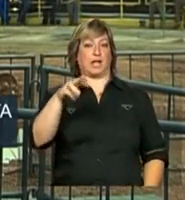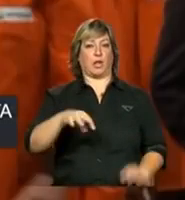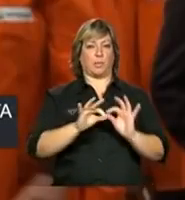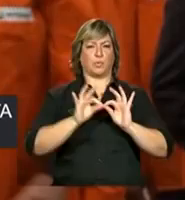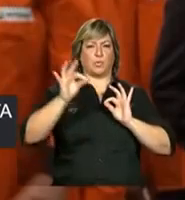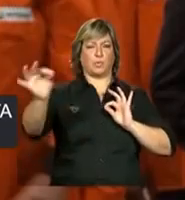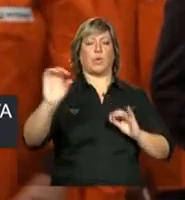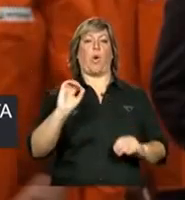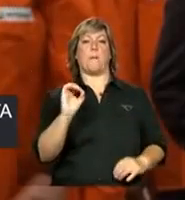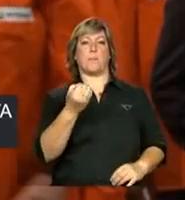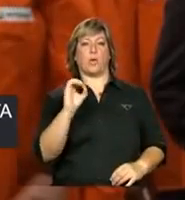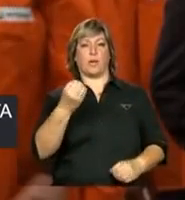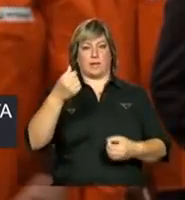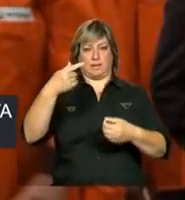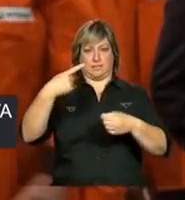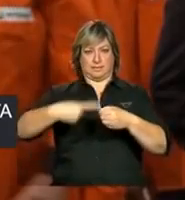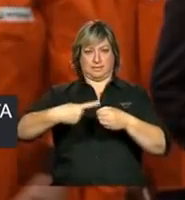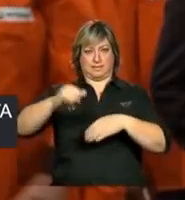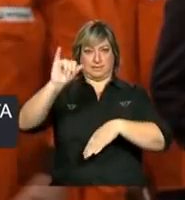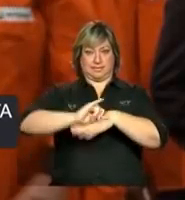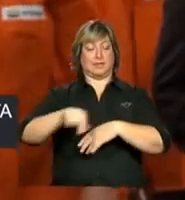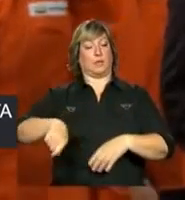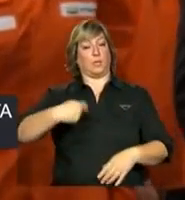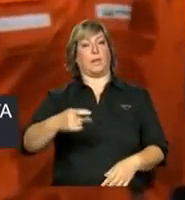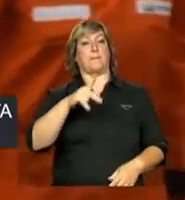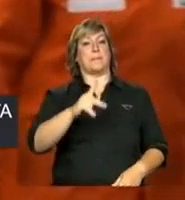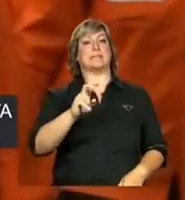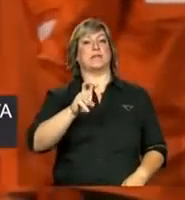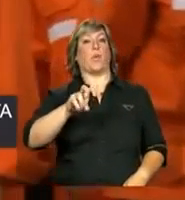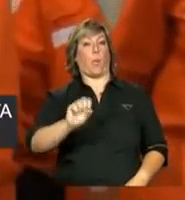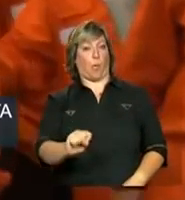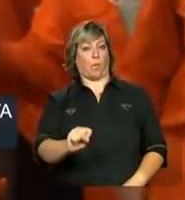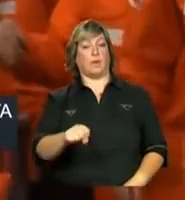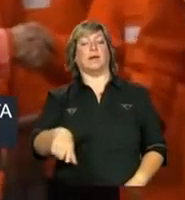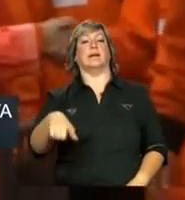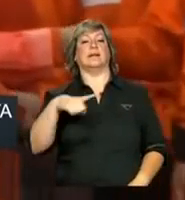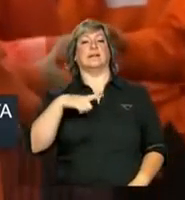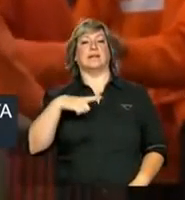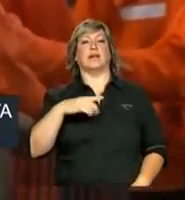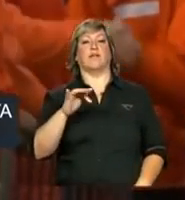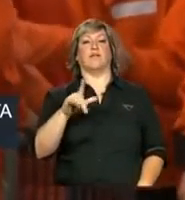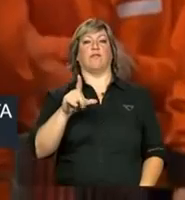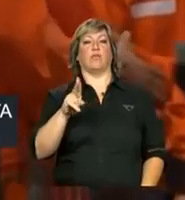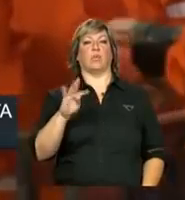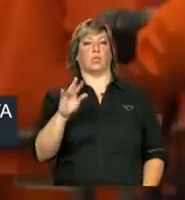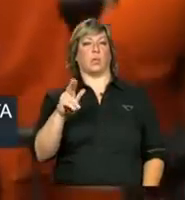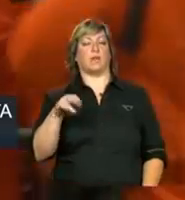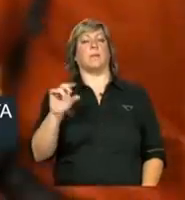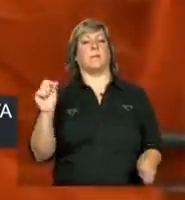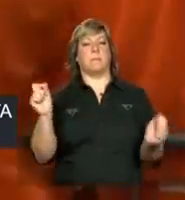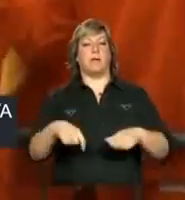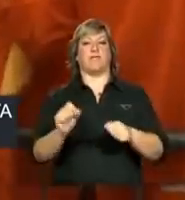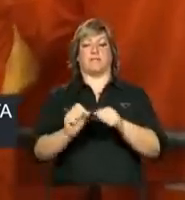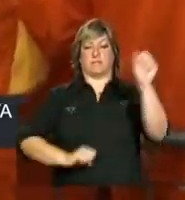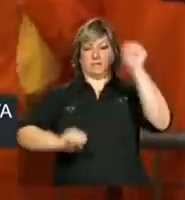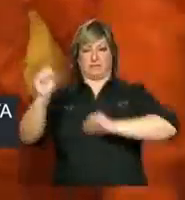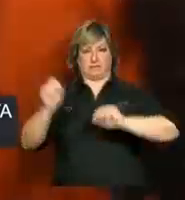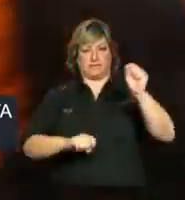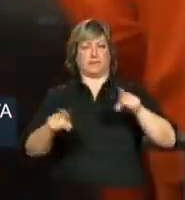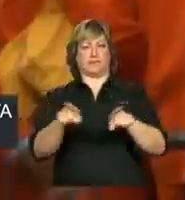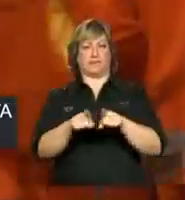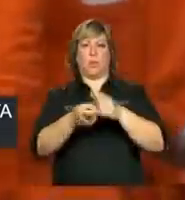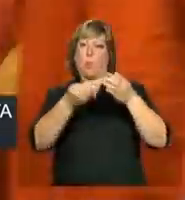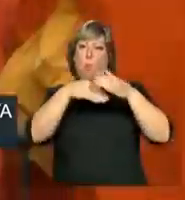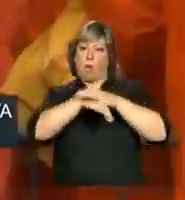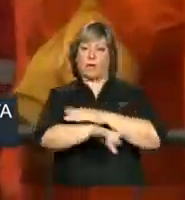de Porto Alegre, a P-58. A plataforma é flutuante. Ela pode produzir, armazenar e transferir